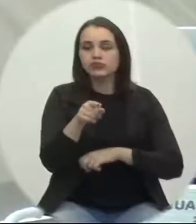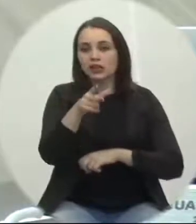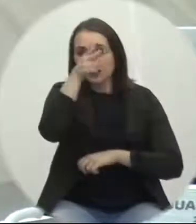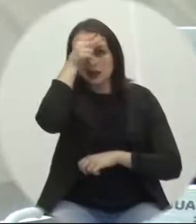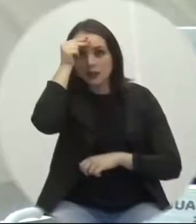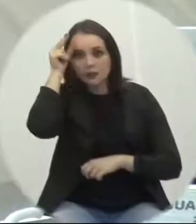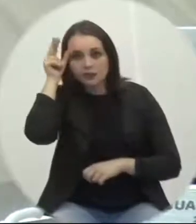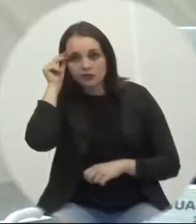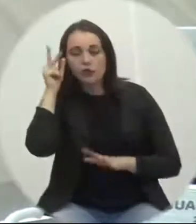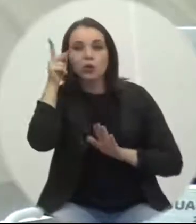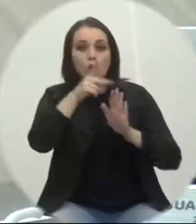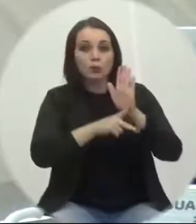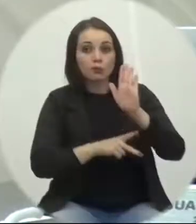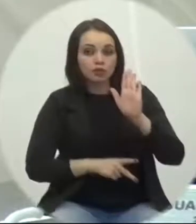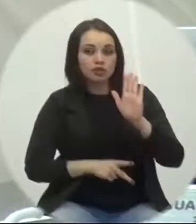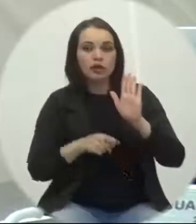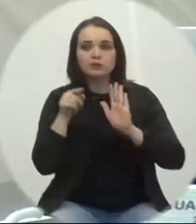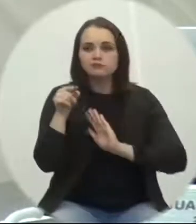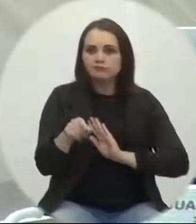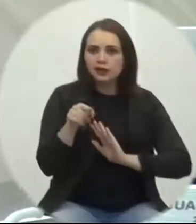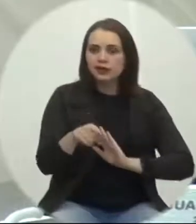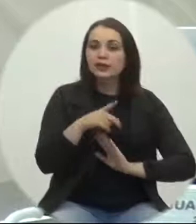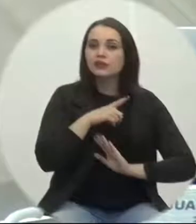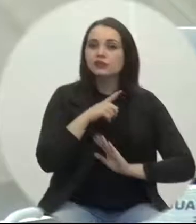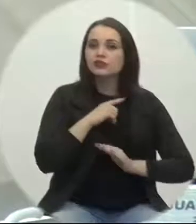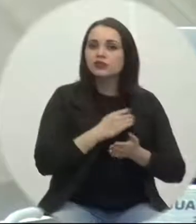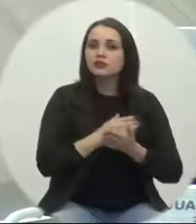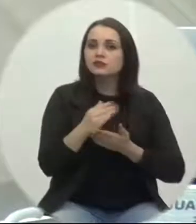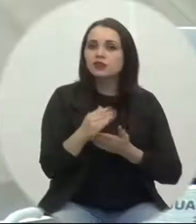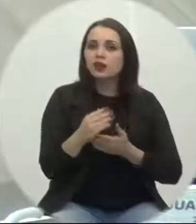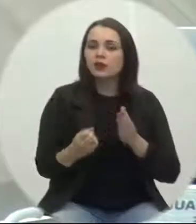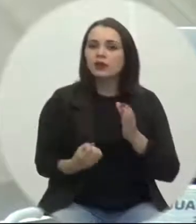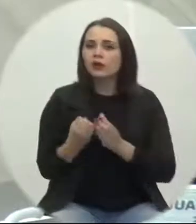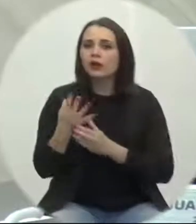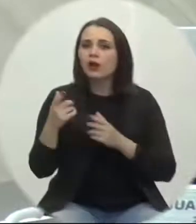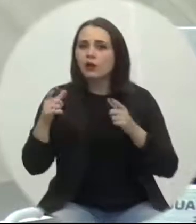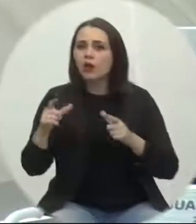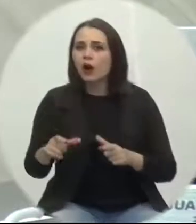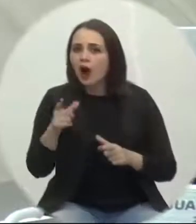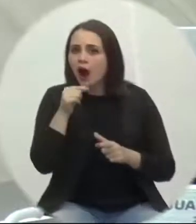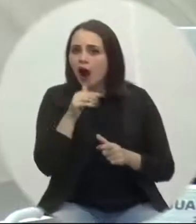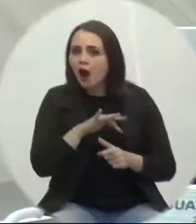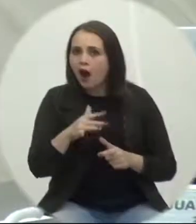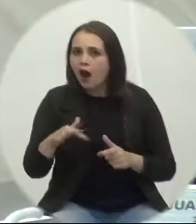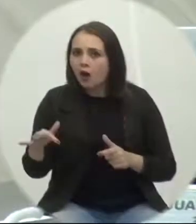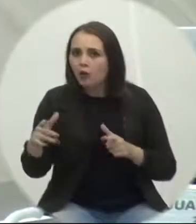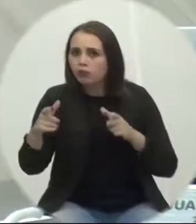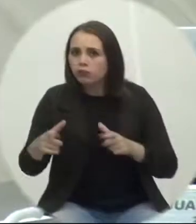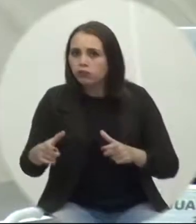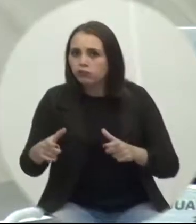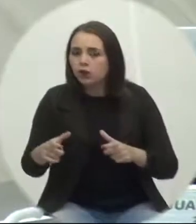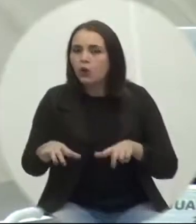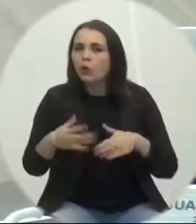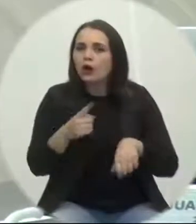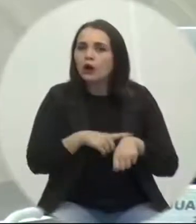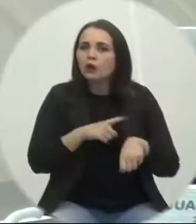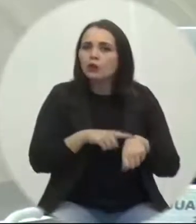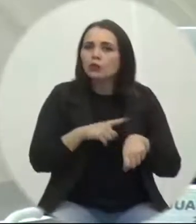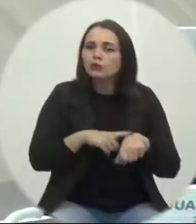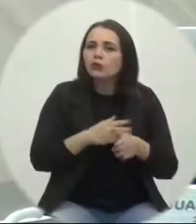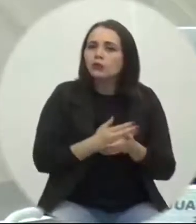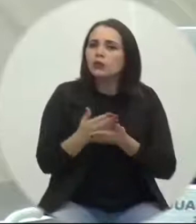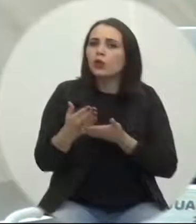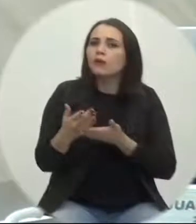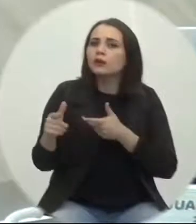inicial do Parque Centenário contava com a criação de um lago. Qual o prazo para o início da obra? Qual o prazo para a